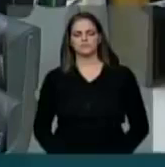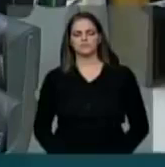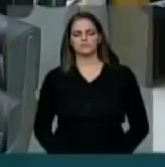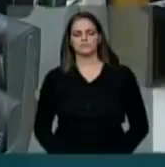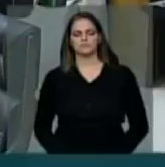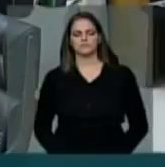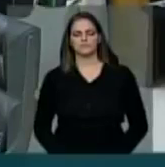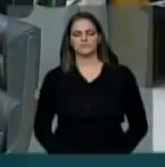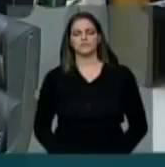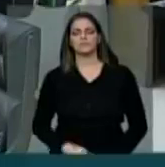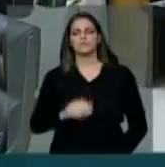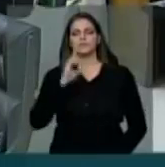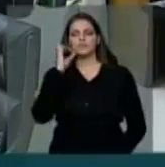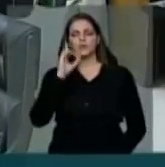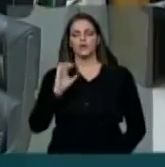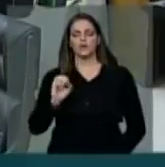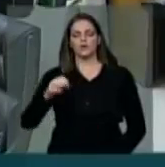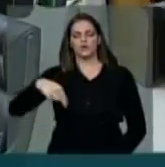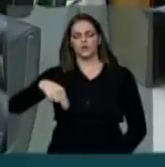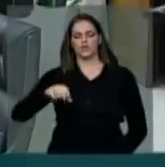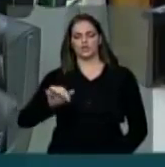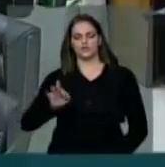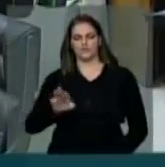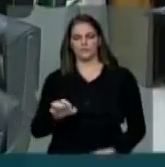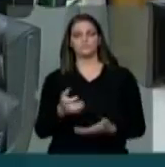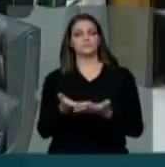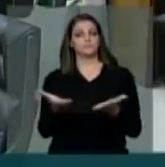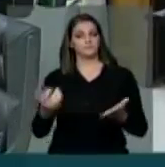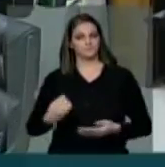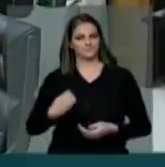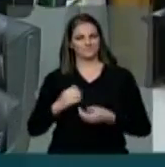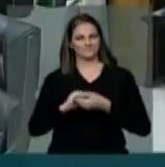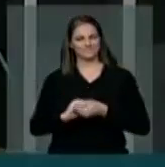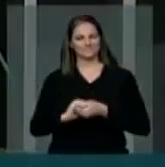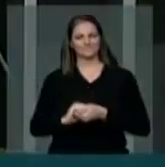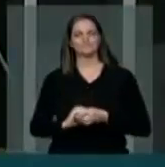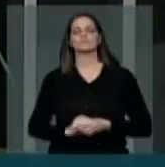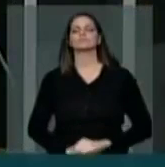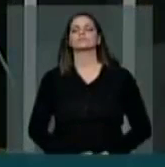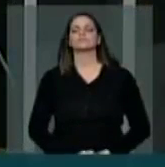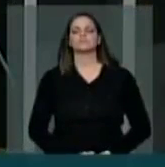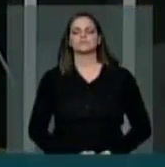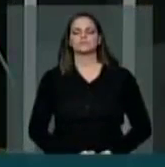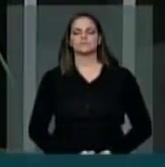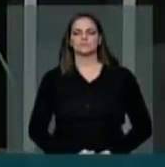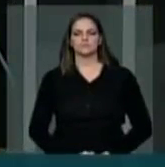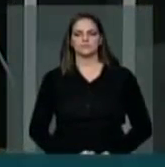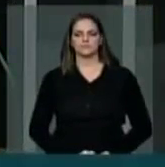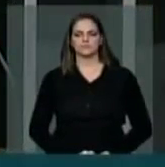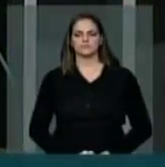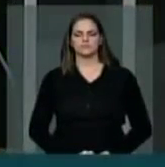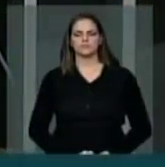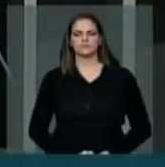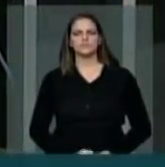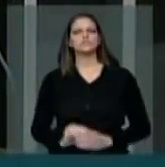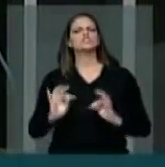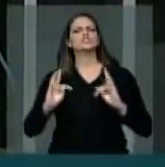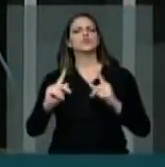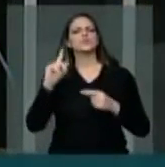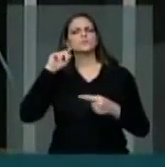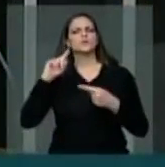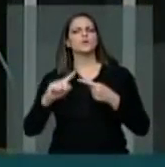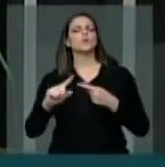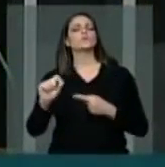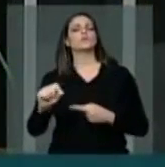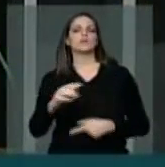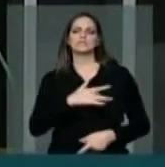Sr. Presidente, Srs. Deputados, é de comum acordo entre todos, a saúde é um dos nervos